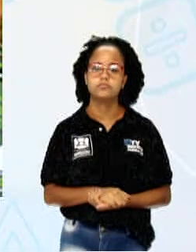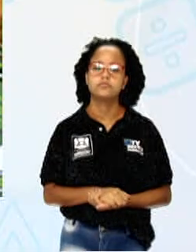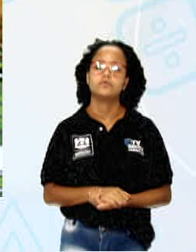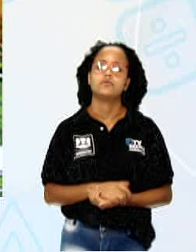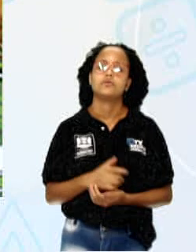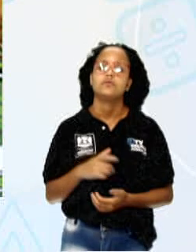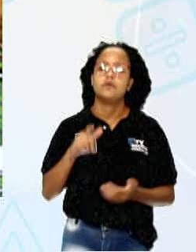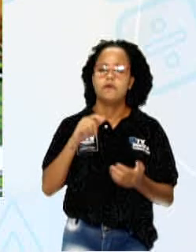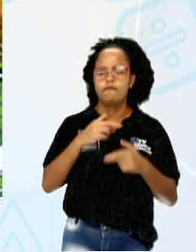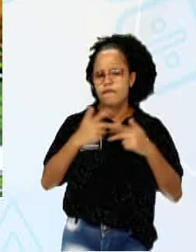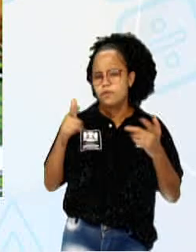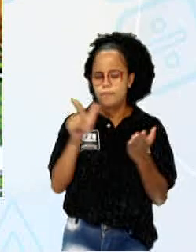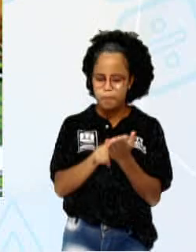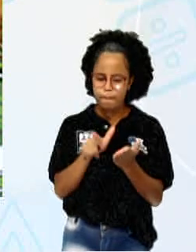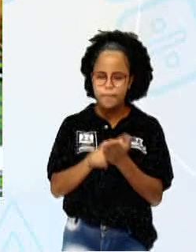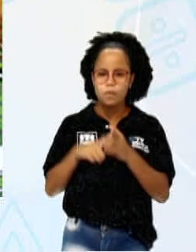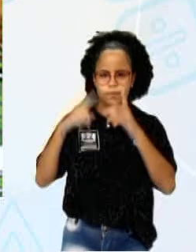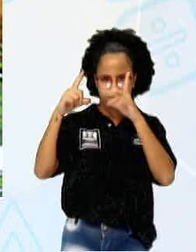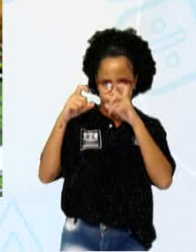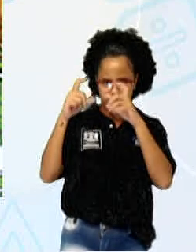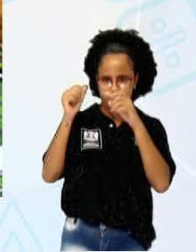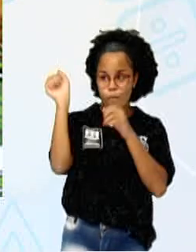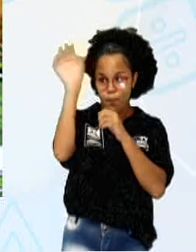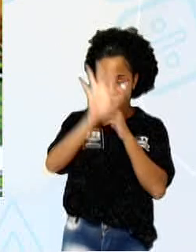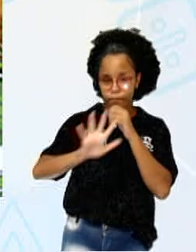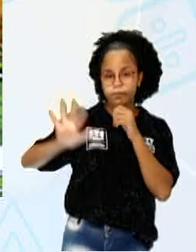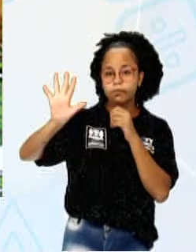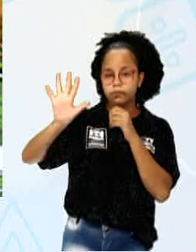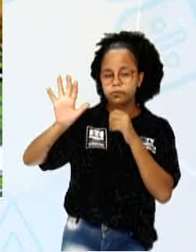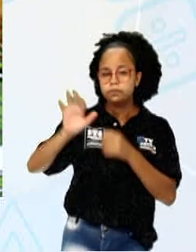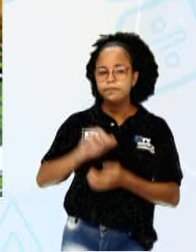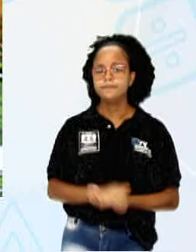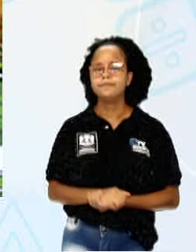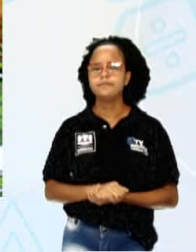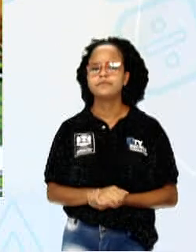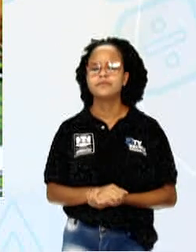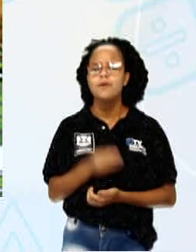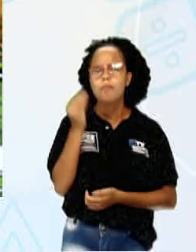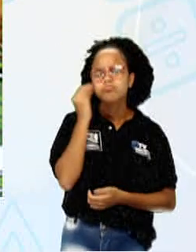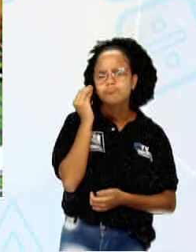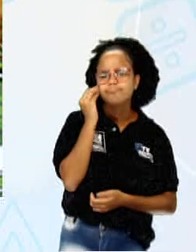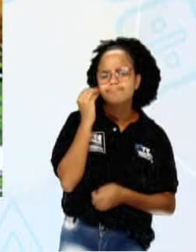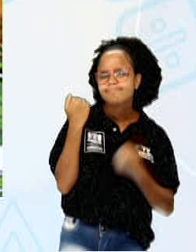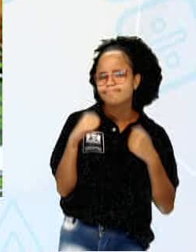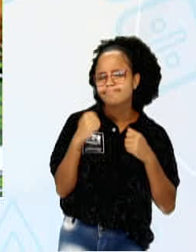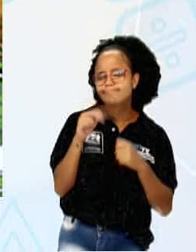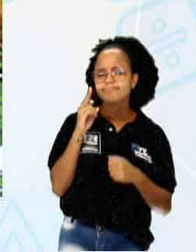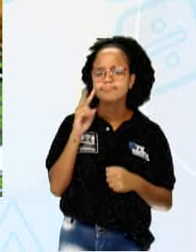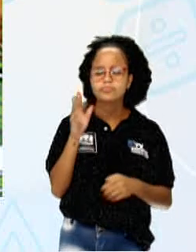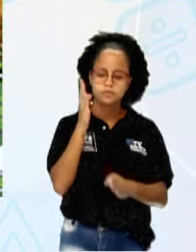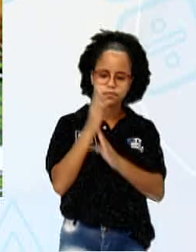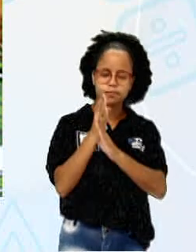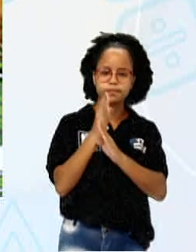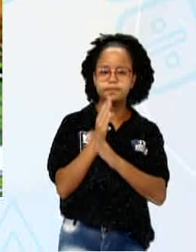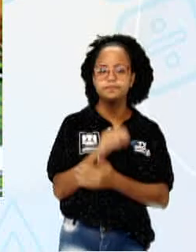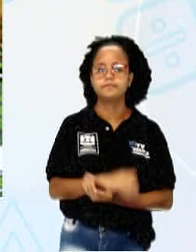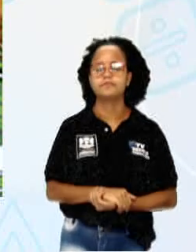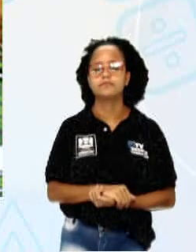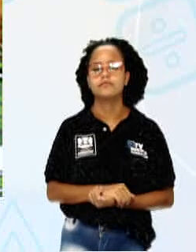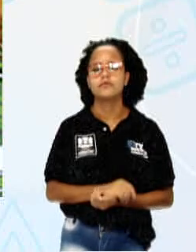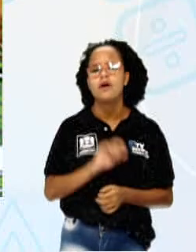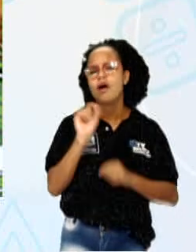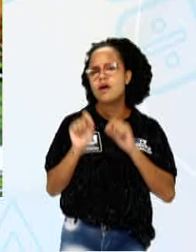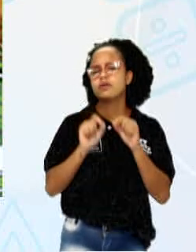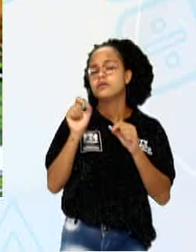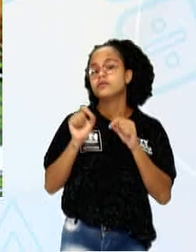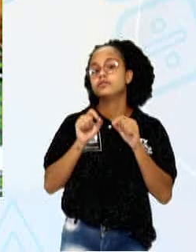Aparece vários papéis fotográficos com as fotos. E eu queria que vocês tentassem se identificar aí. Vamos lá. Quem me diz aí